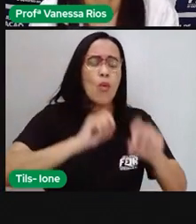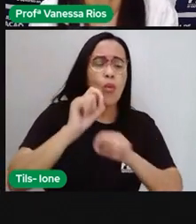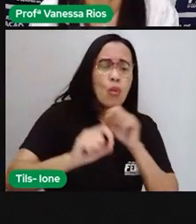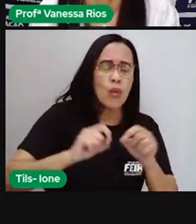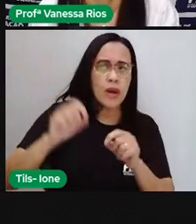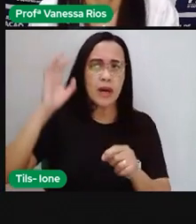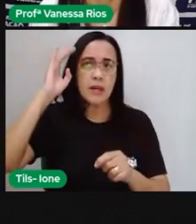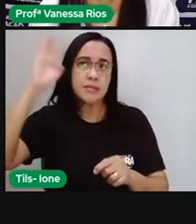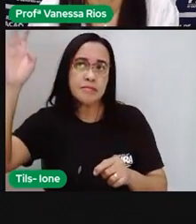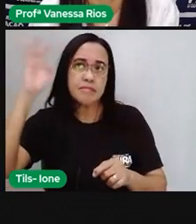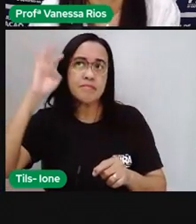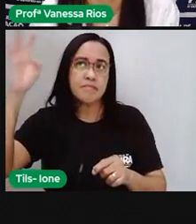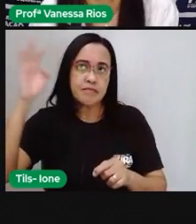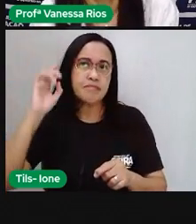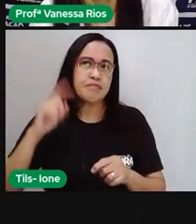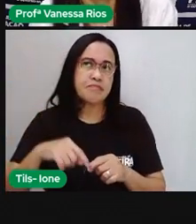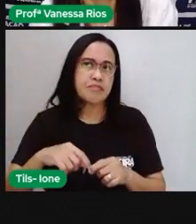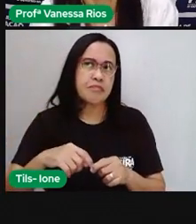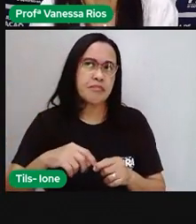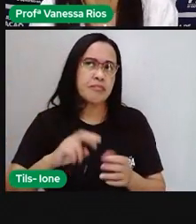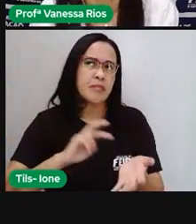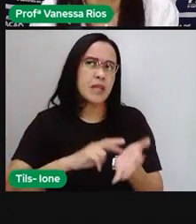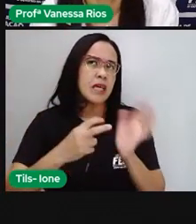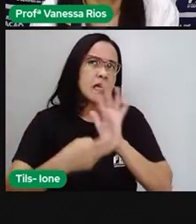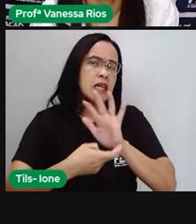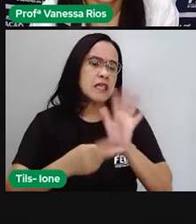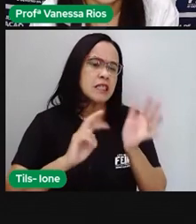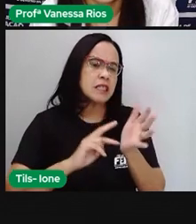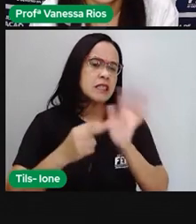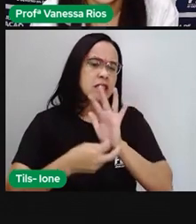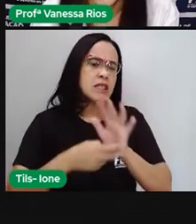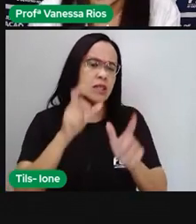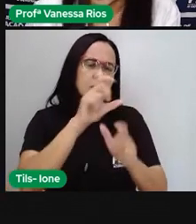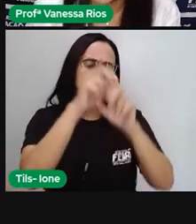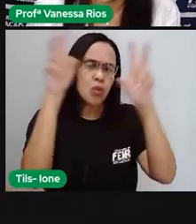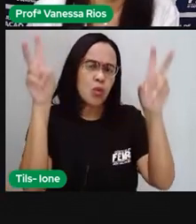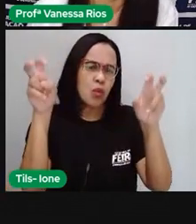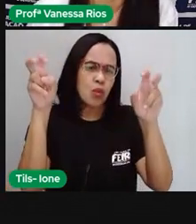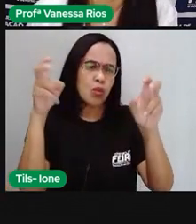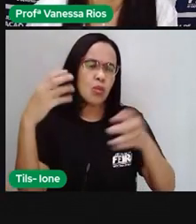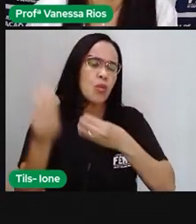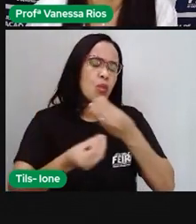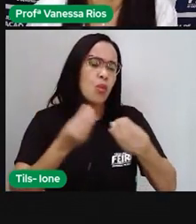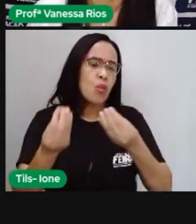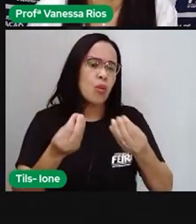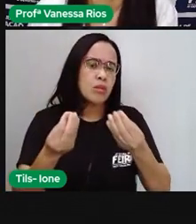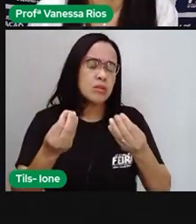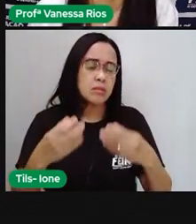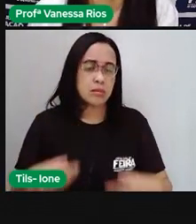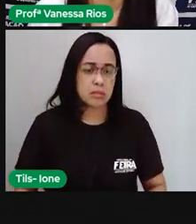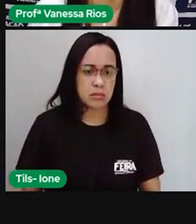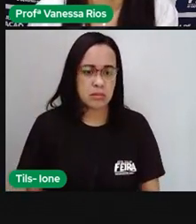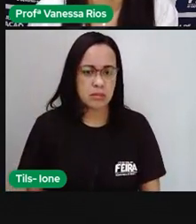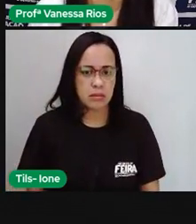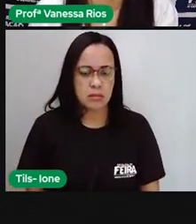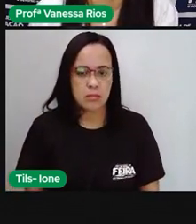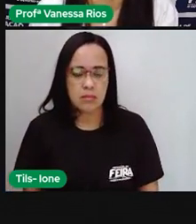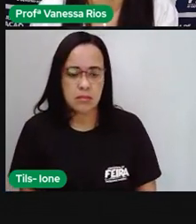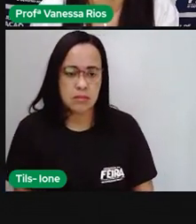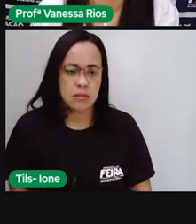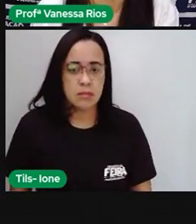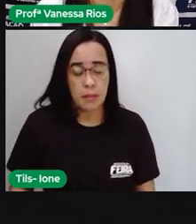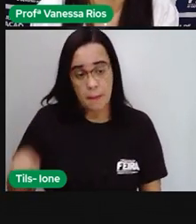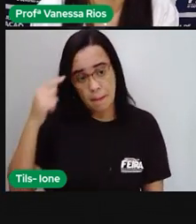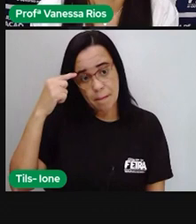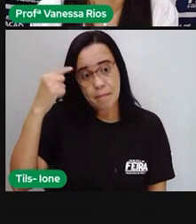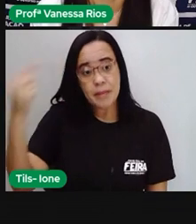aí, não é? Como definição pra esse tema aí tão interessante e importante. E aí, a gente para